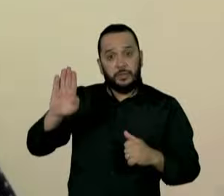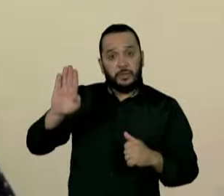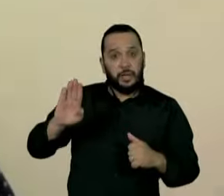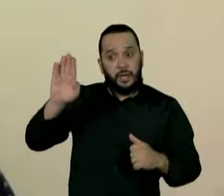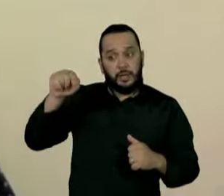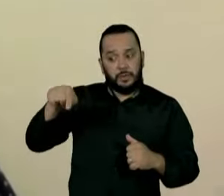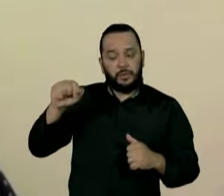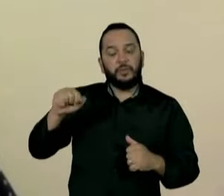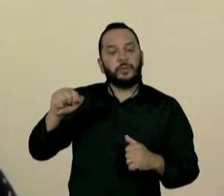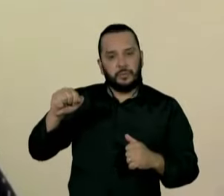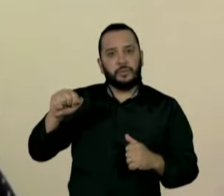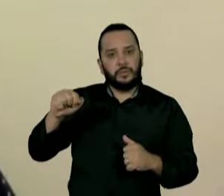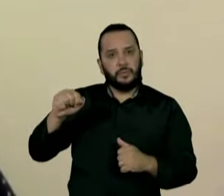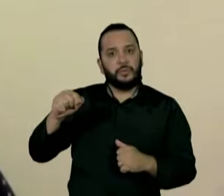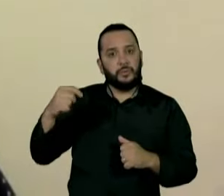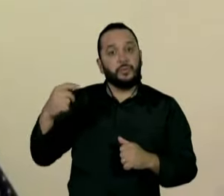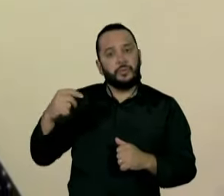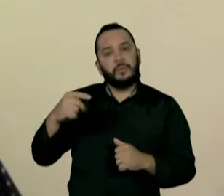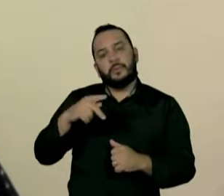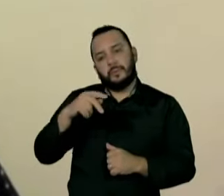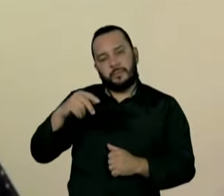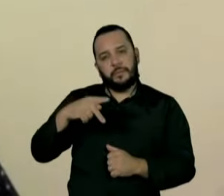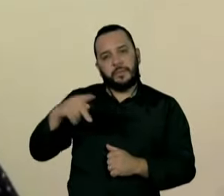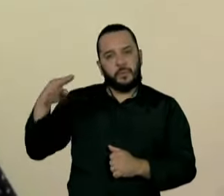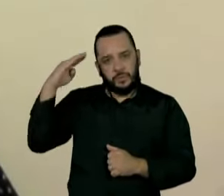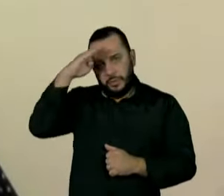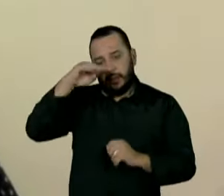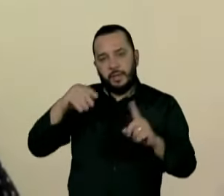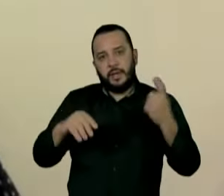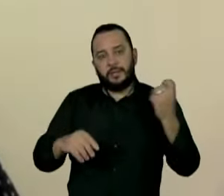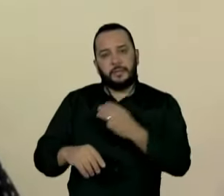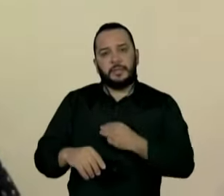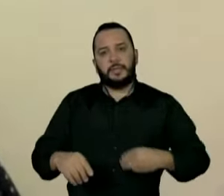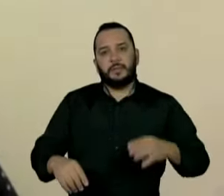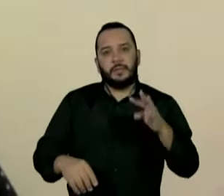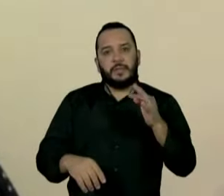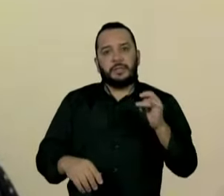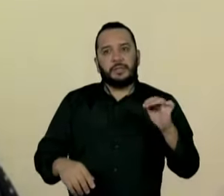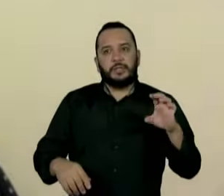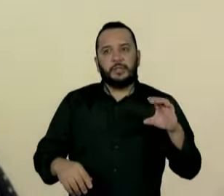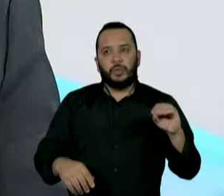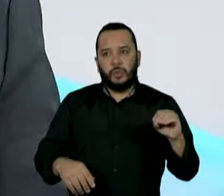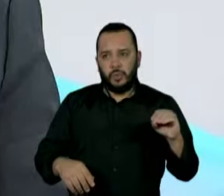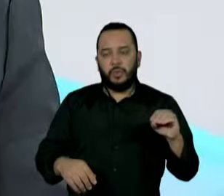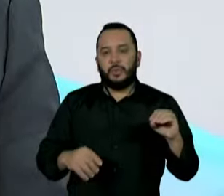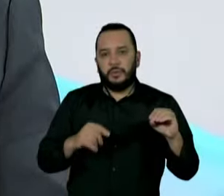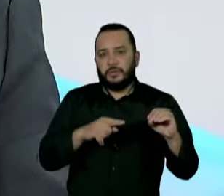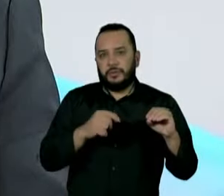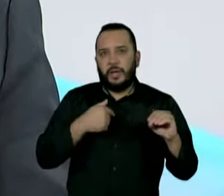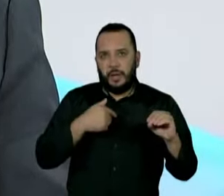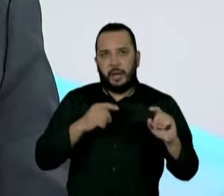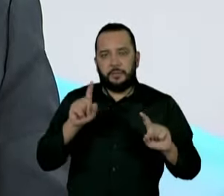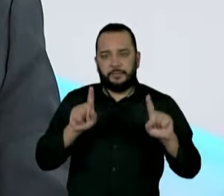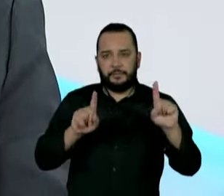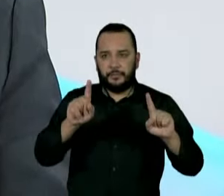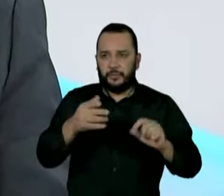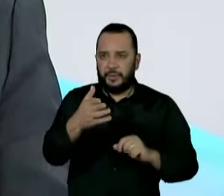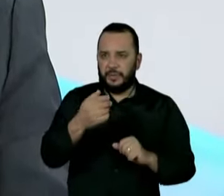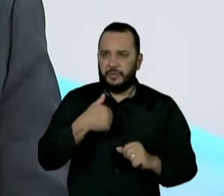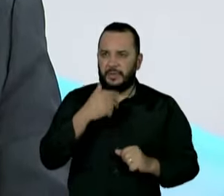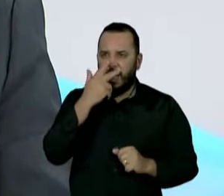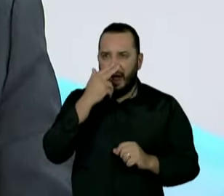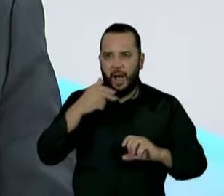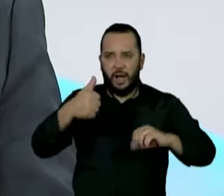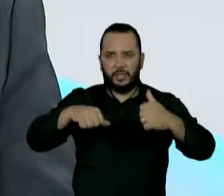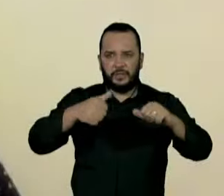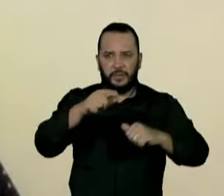Bolsonaro ao governo de São Paulo, o ex-ministro Tarcísio de Freitas e hoje um dos seus adversários. O senhor avalia